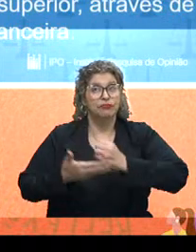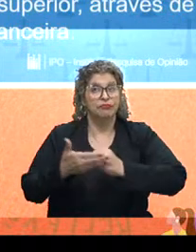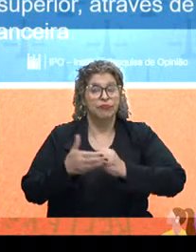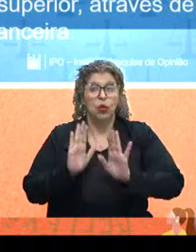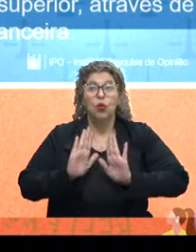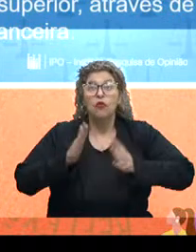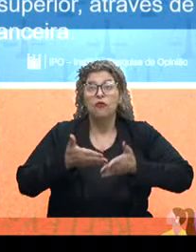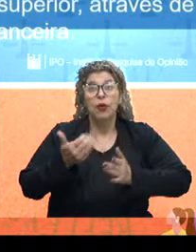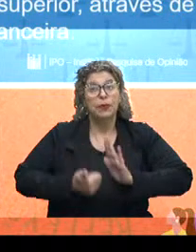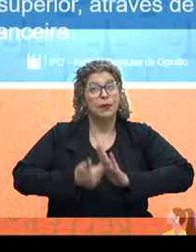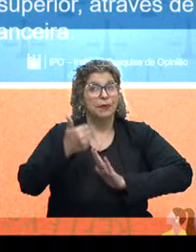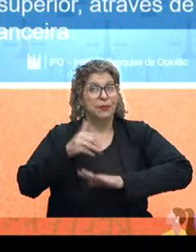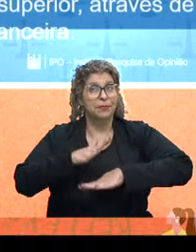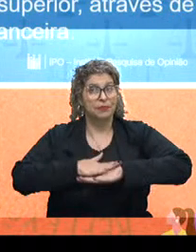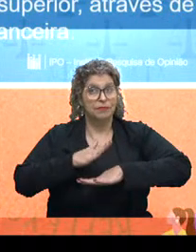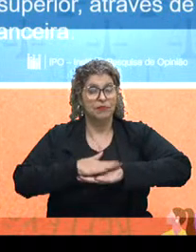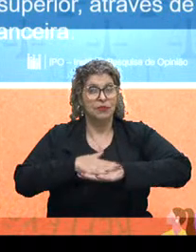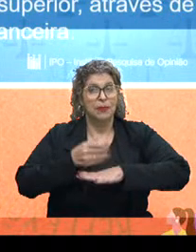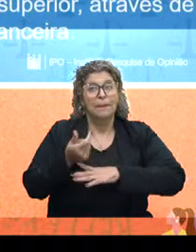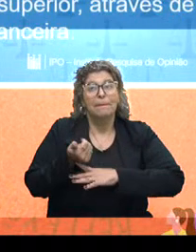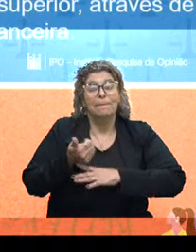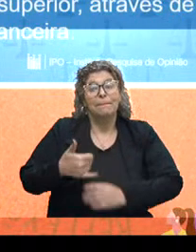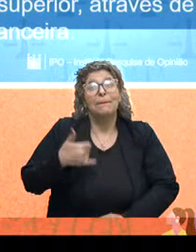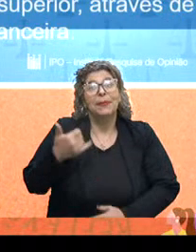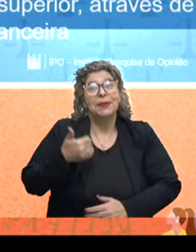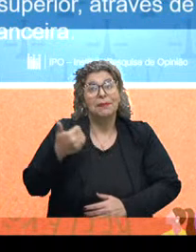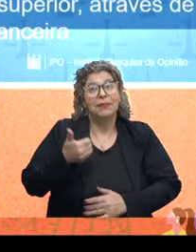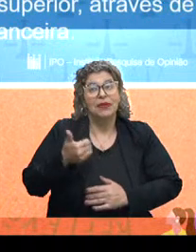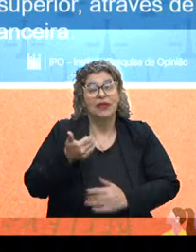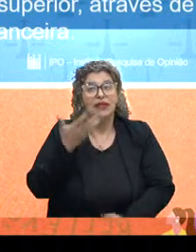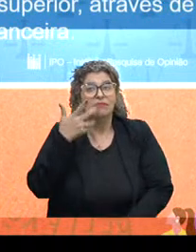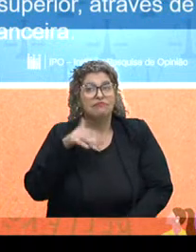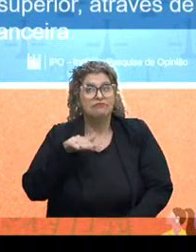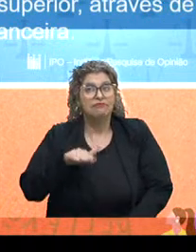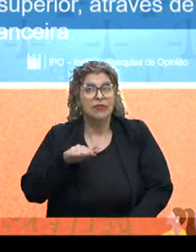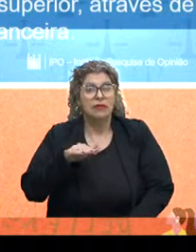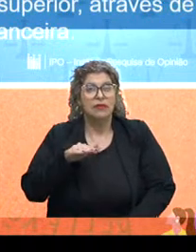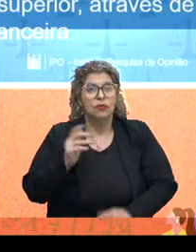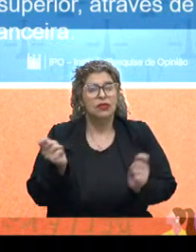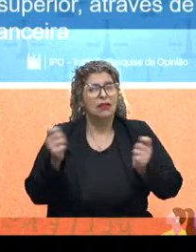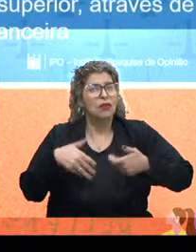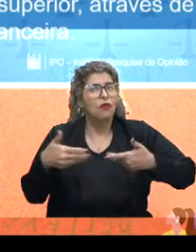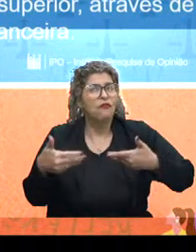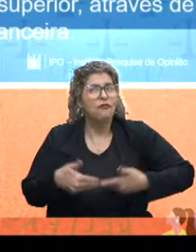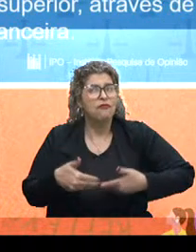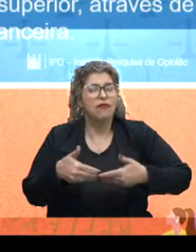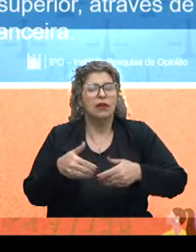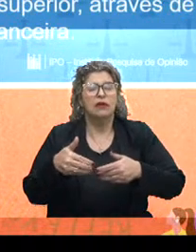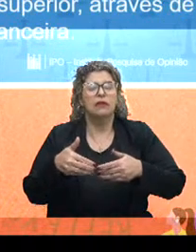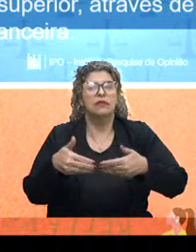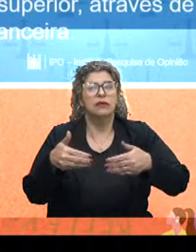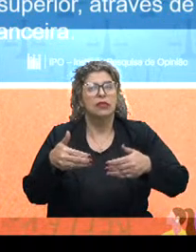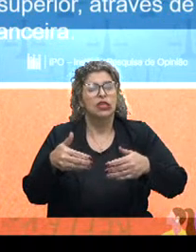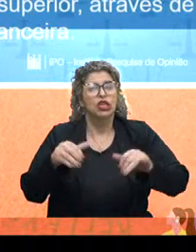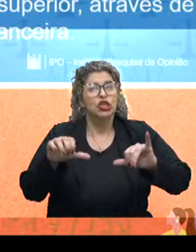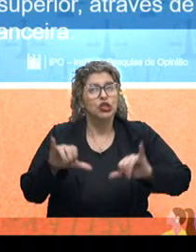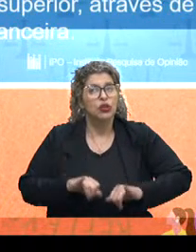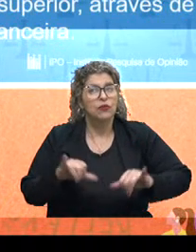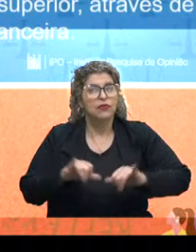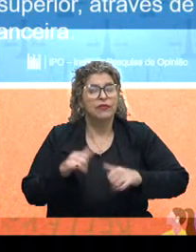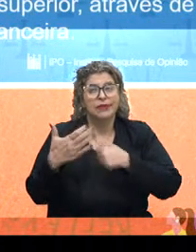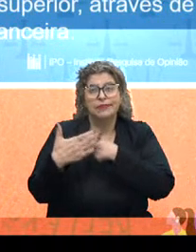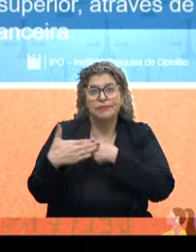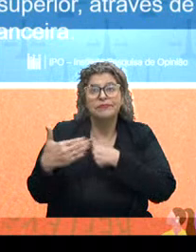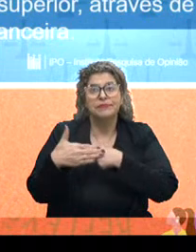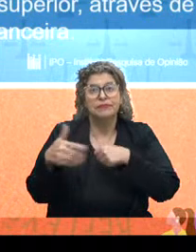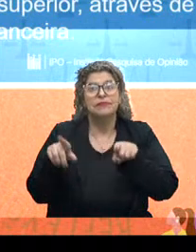foco nesse primeiro momento, na primeira infância, até porque se discute que eles sofreram mais impactos cognitivos e afetivos